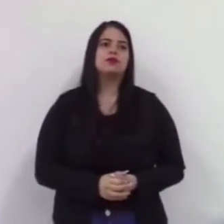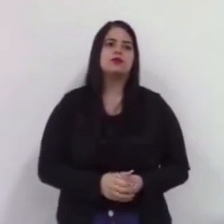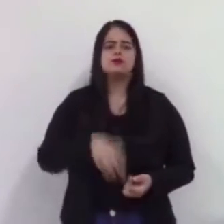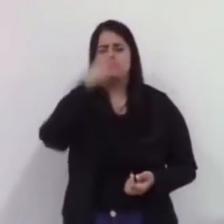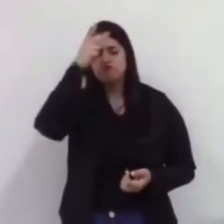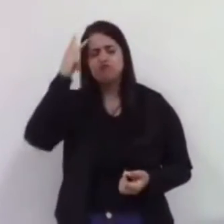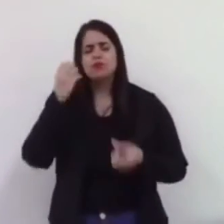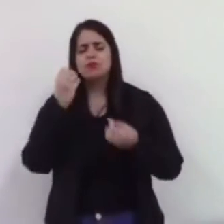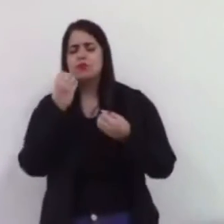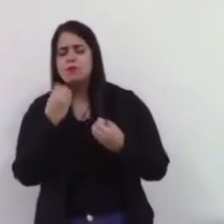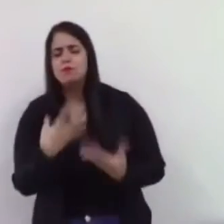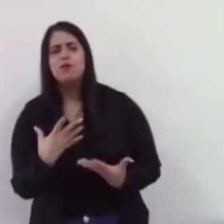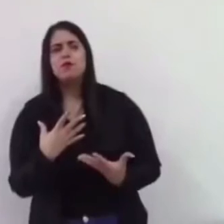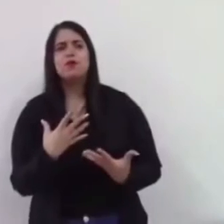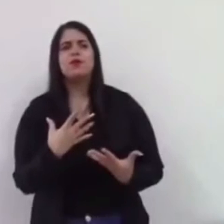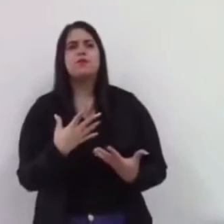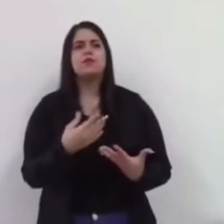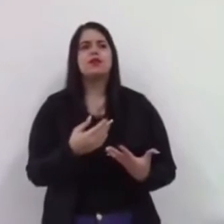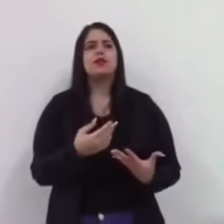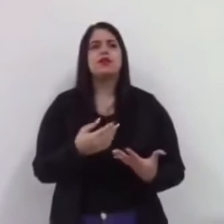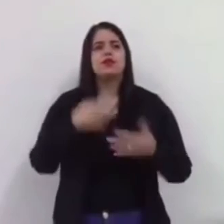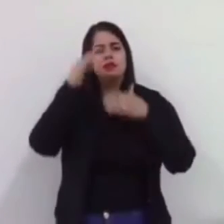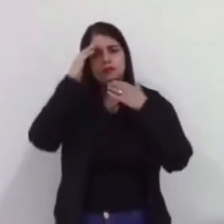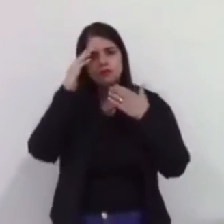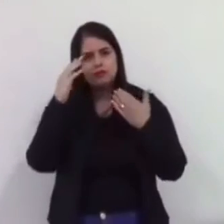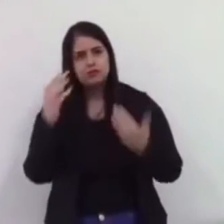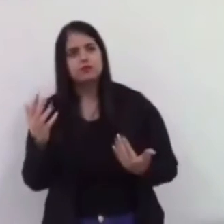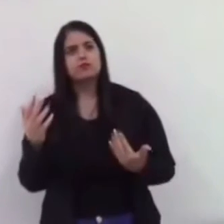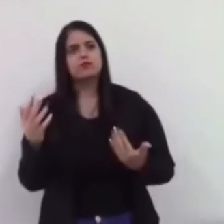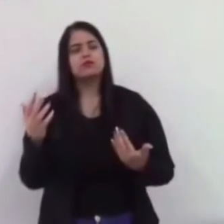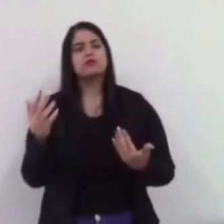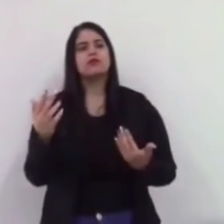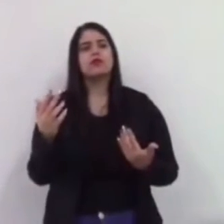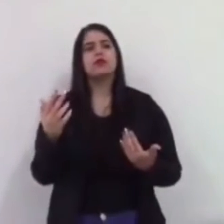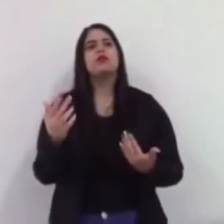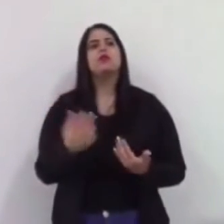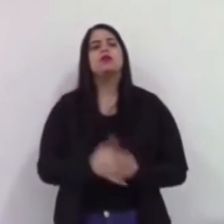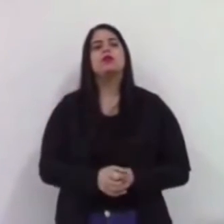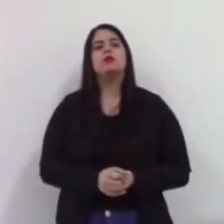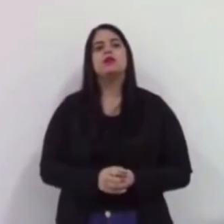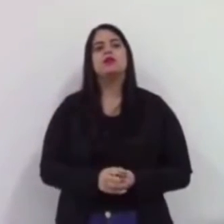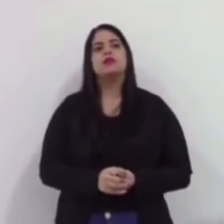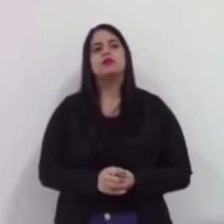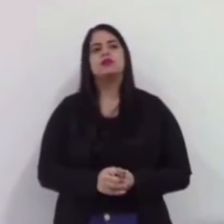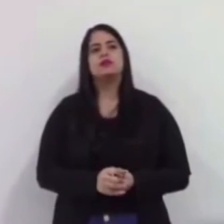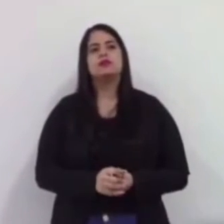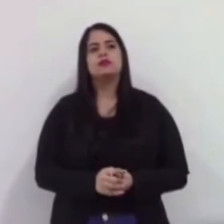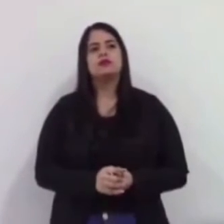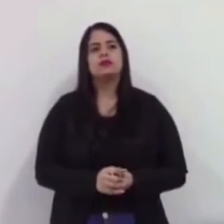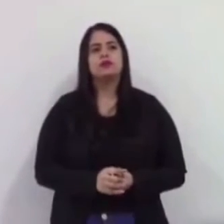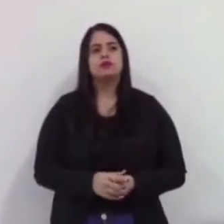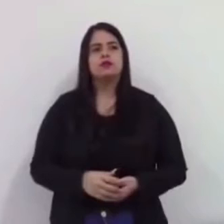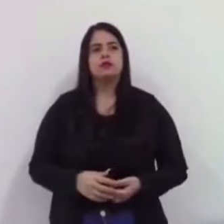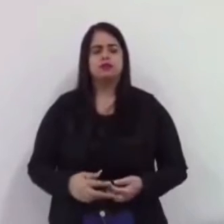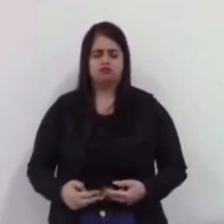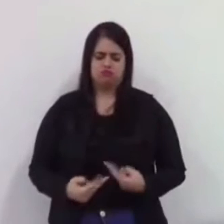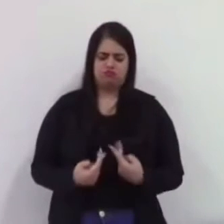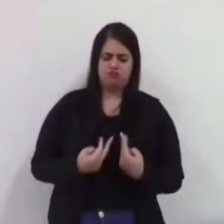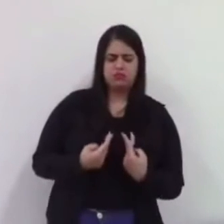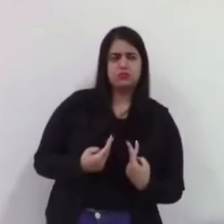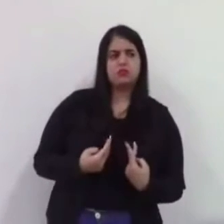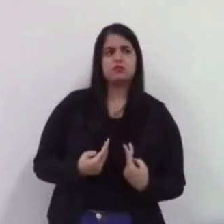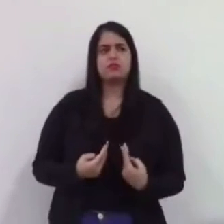100%, agradecer a irmã, que hoje está sendo operada uma pessoa lá, é da Rua Nova,